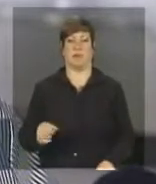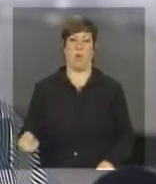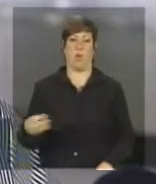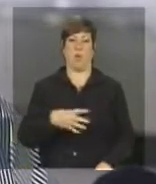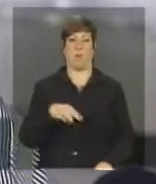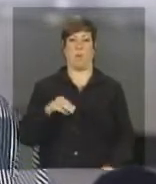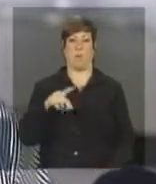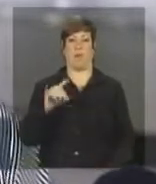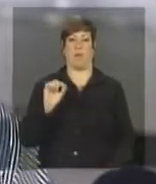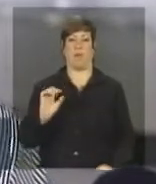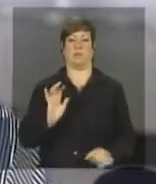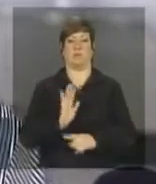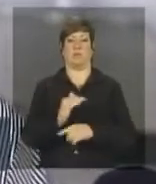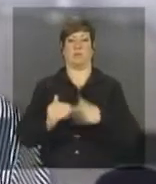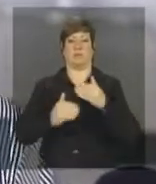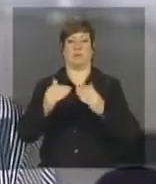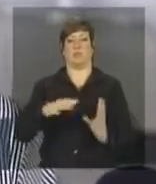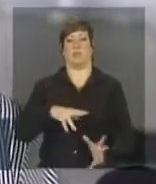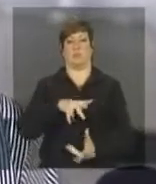de desenvolvimento do planeta algumas